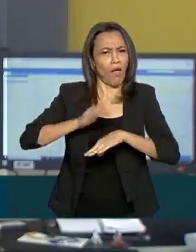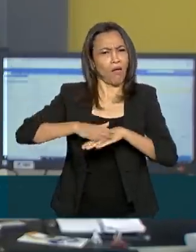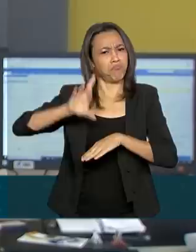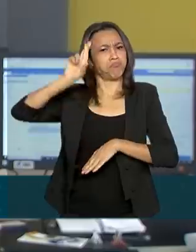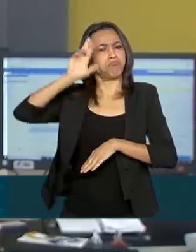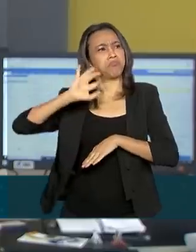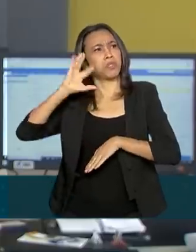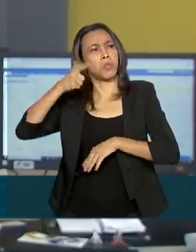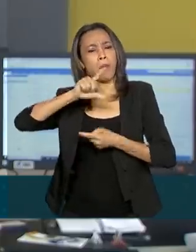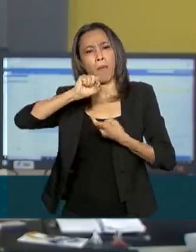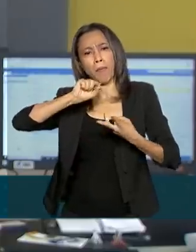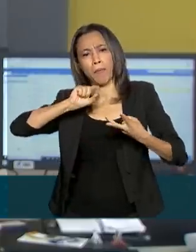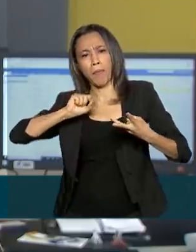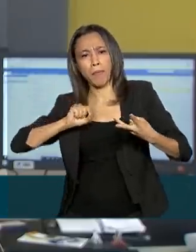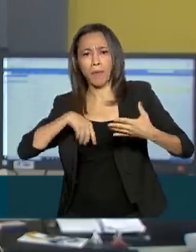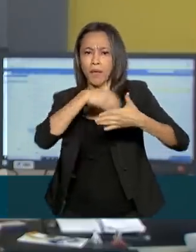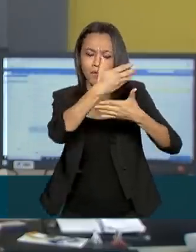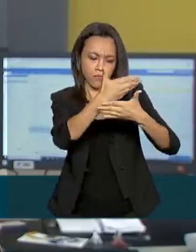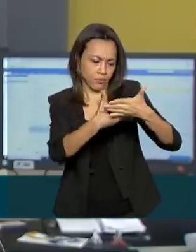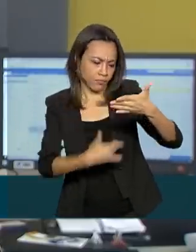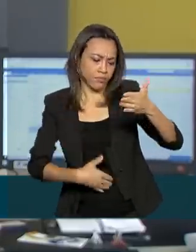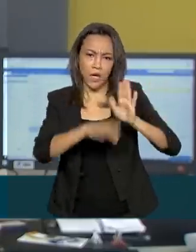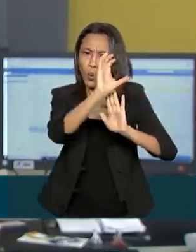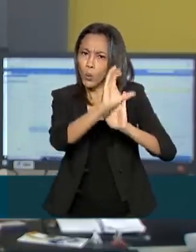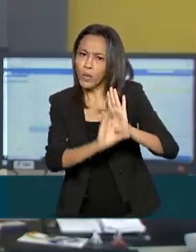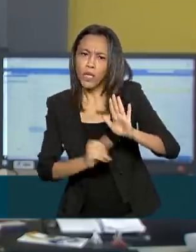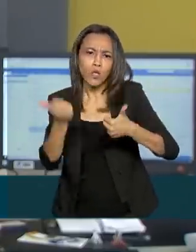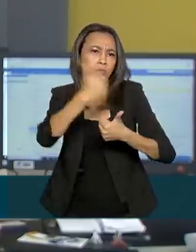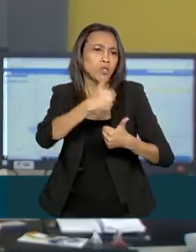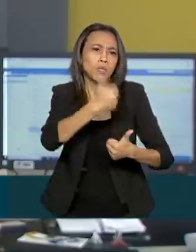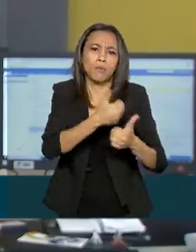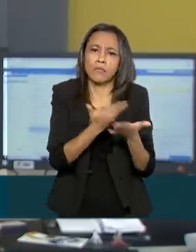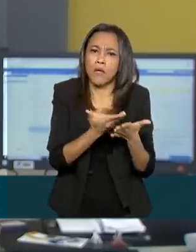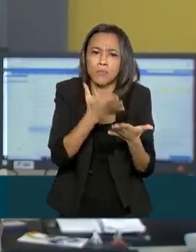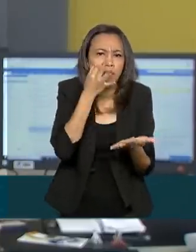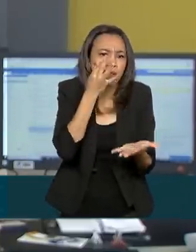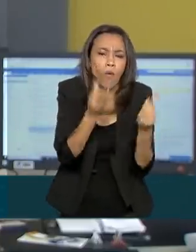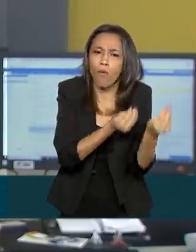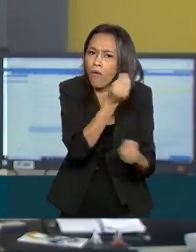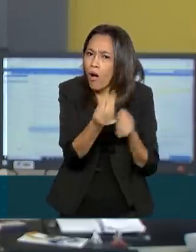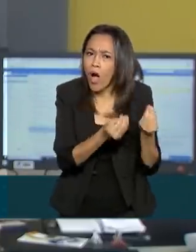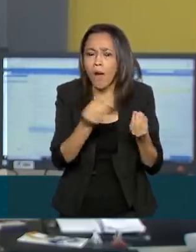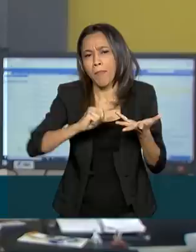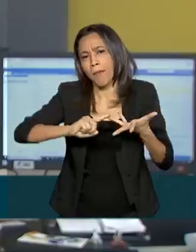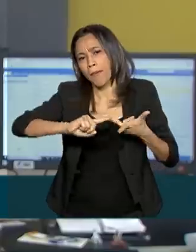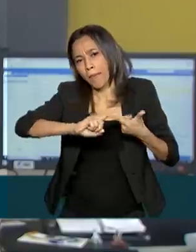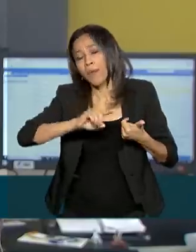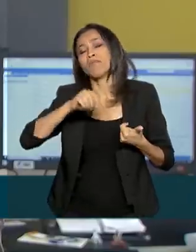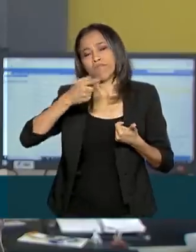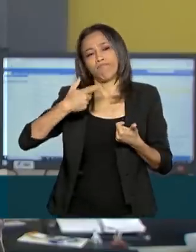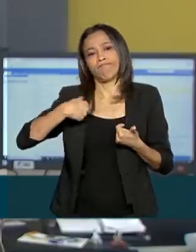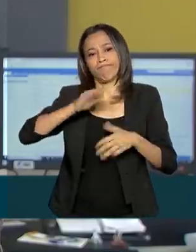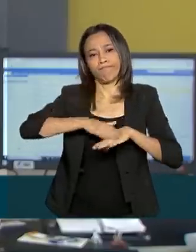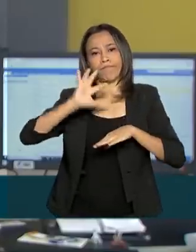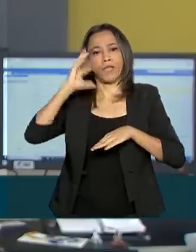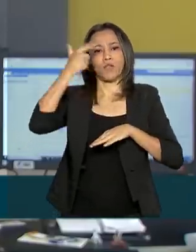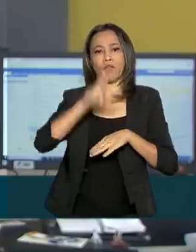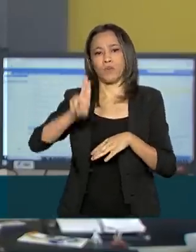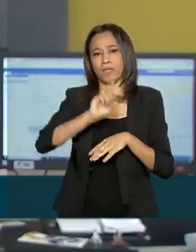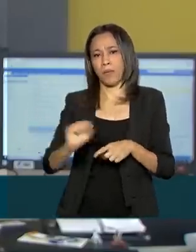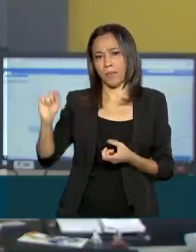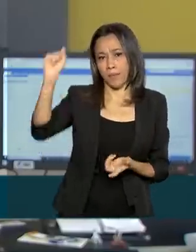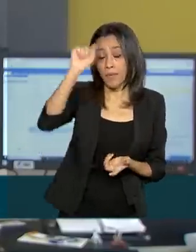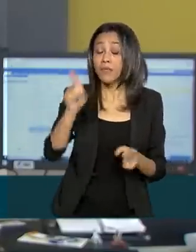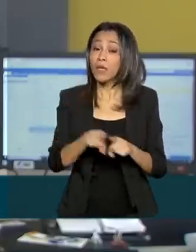definir o currículo e substituição das aulas presenciais e para decidir como essas atividades serão realizadas. A portaria ainda